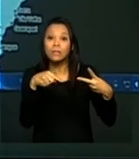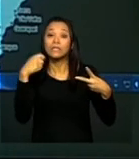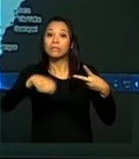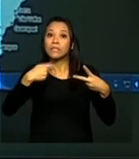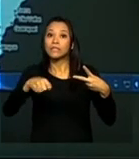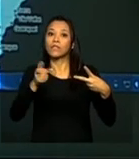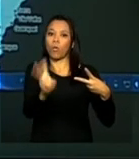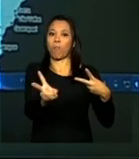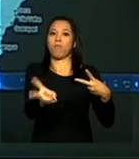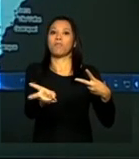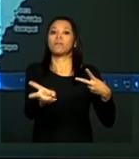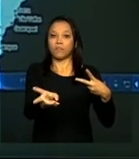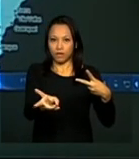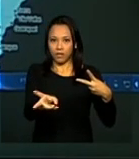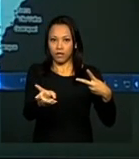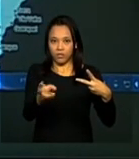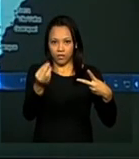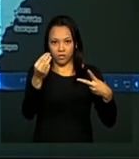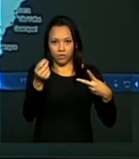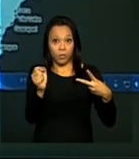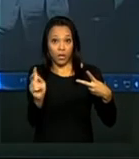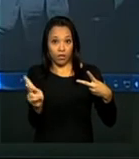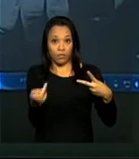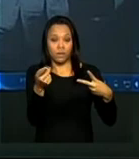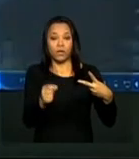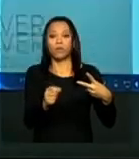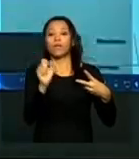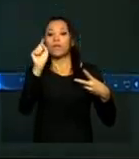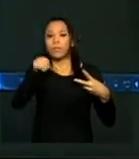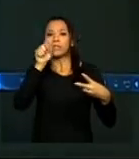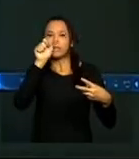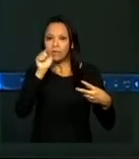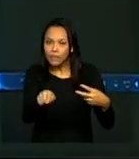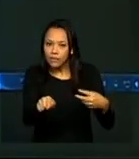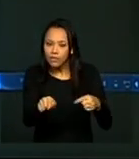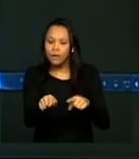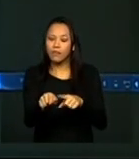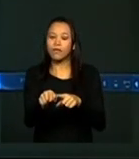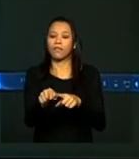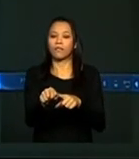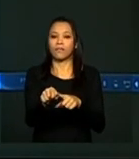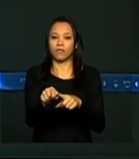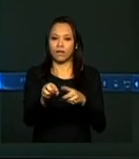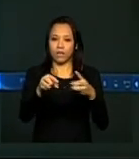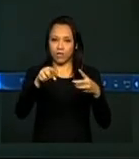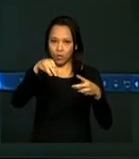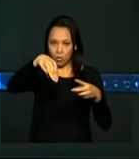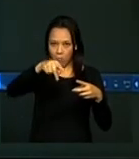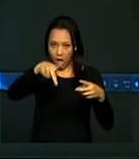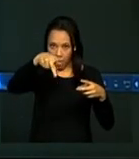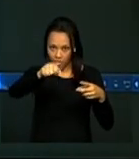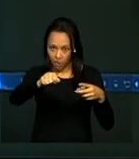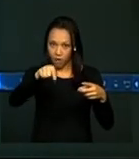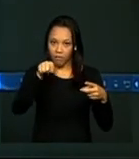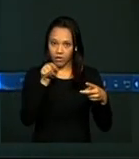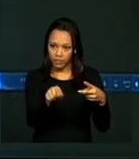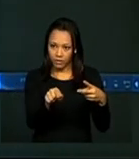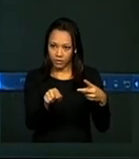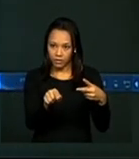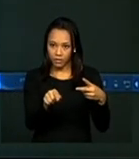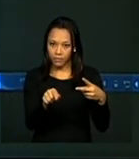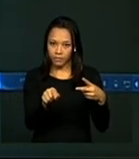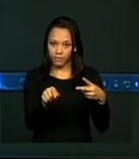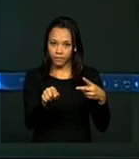preservados. E aí você pode clicar no mapinha. Vai lá.